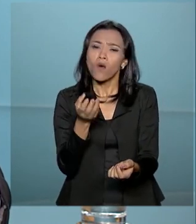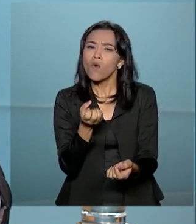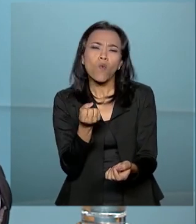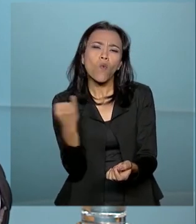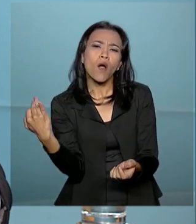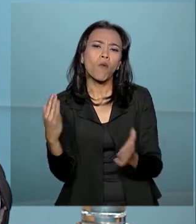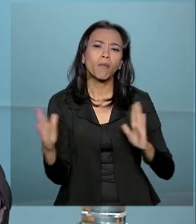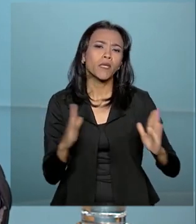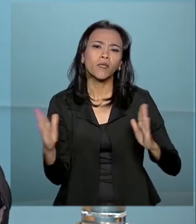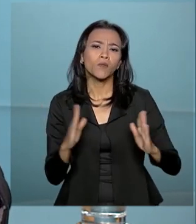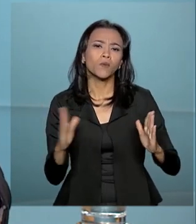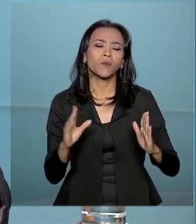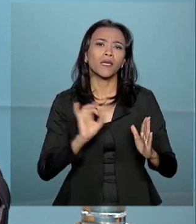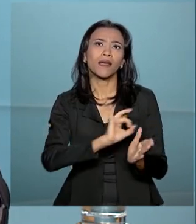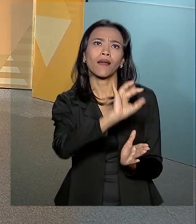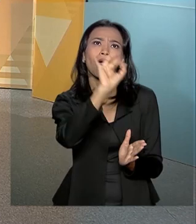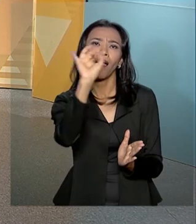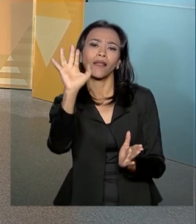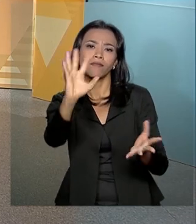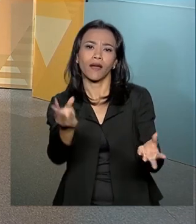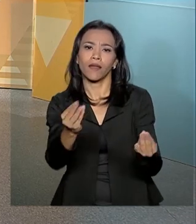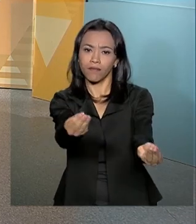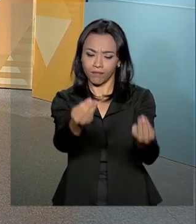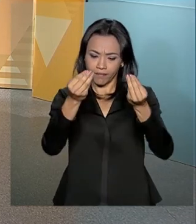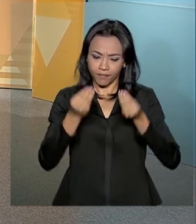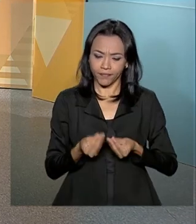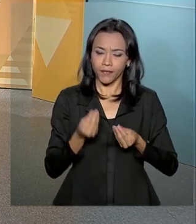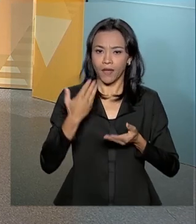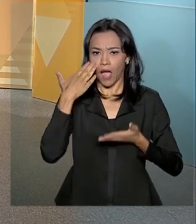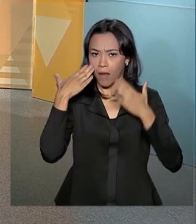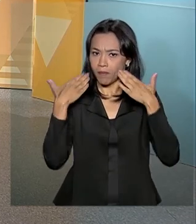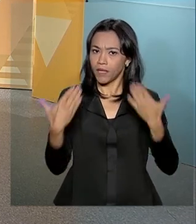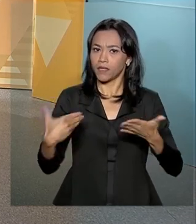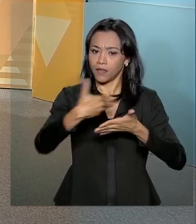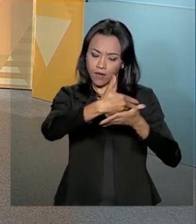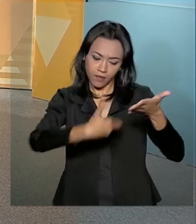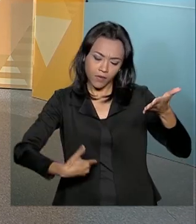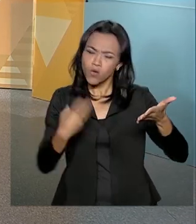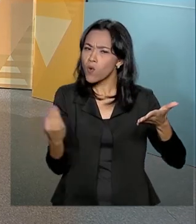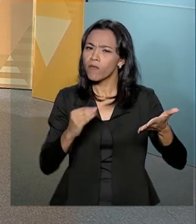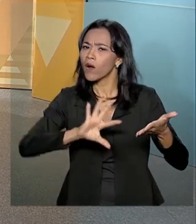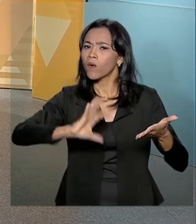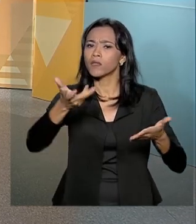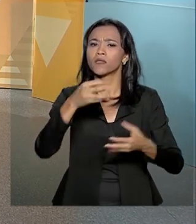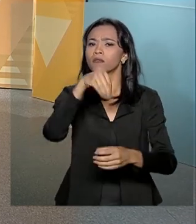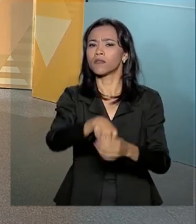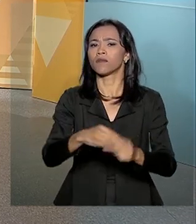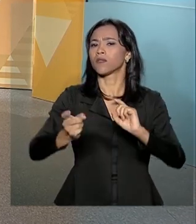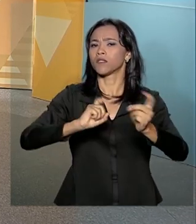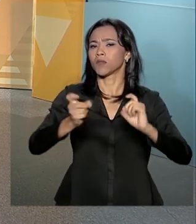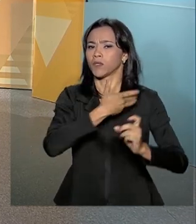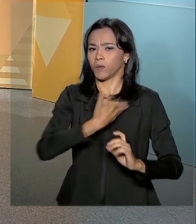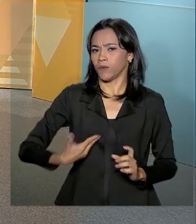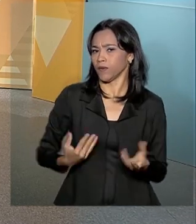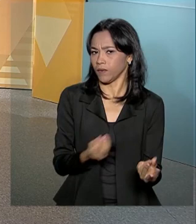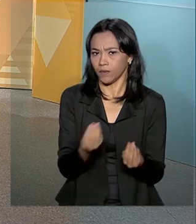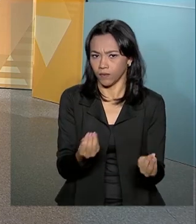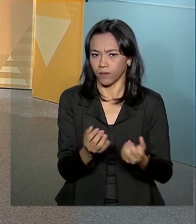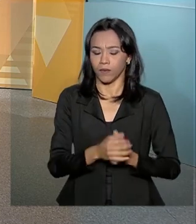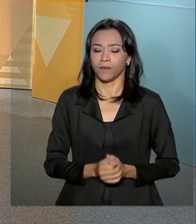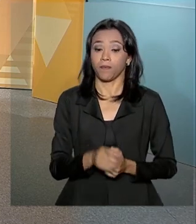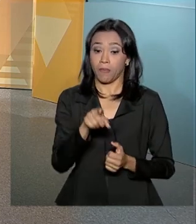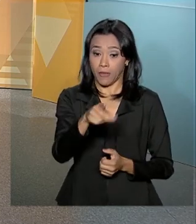apresentem esse plano e como vai funcionar na prática dentro da administração pública federal? Esse